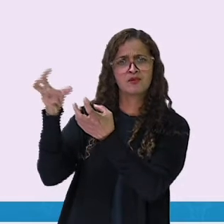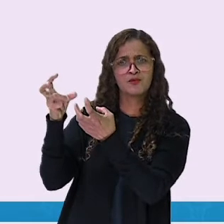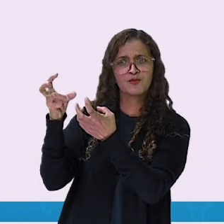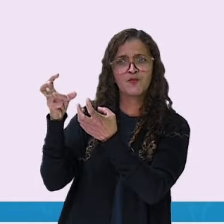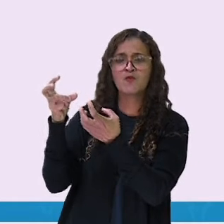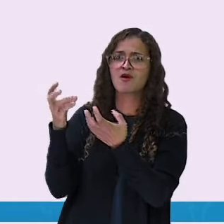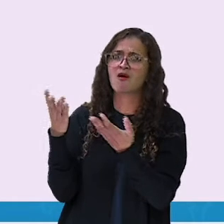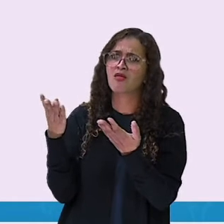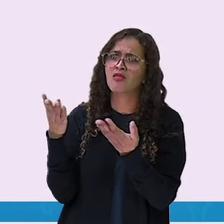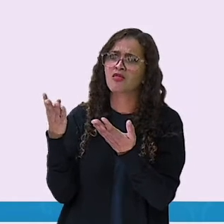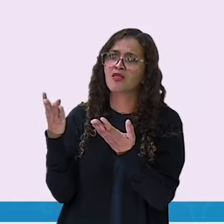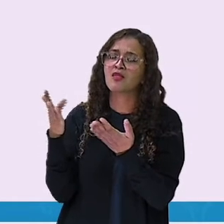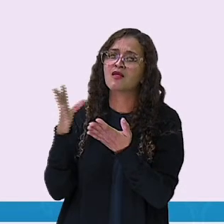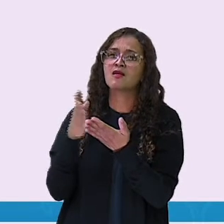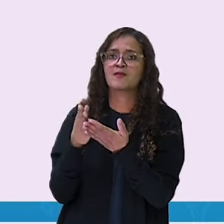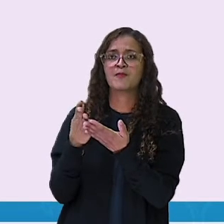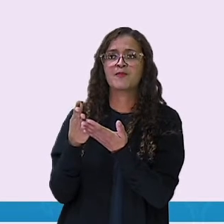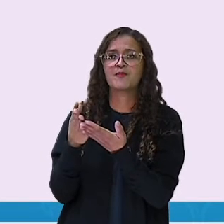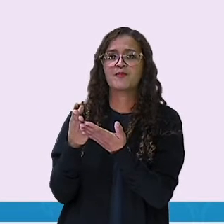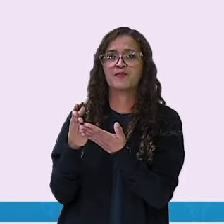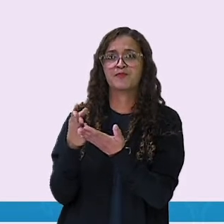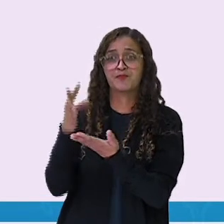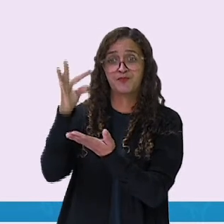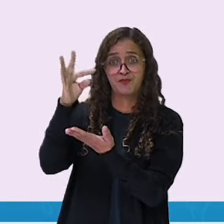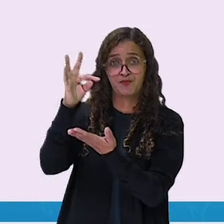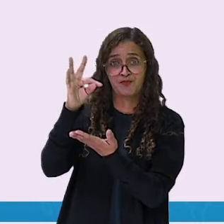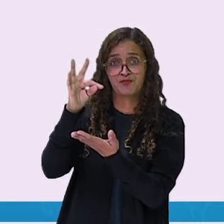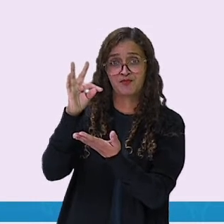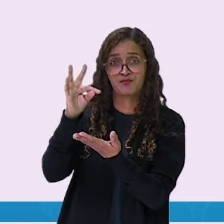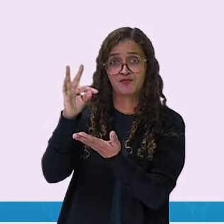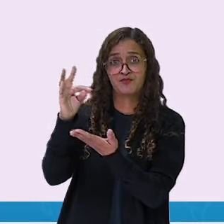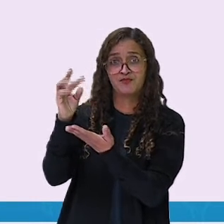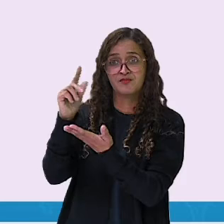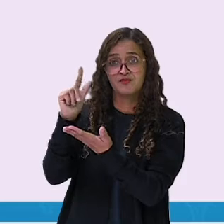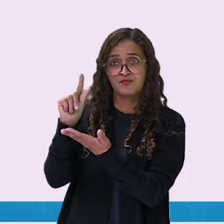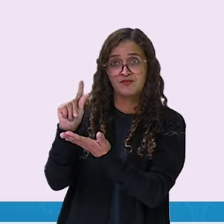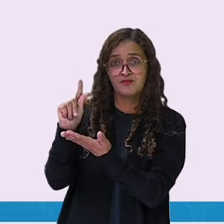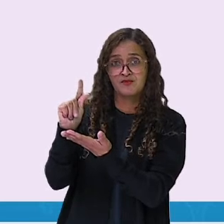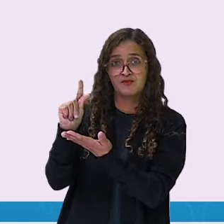Então, eu vou usar a sílaba gá,